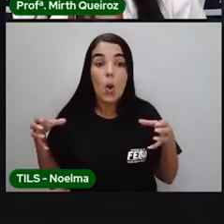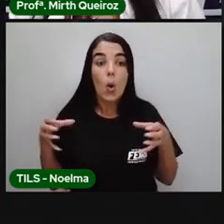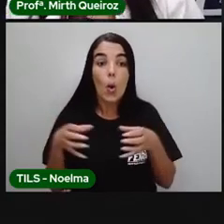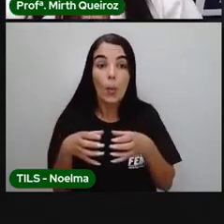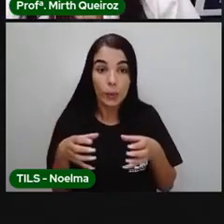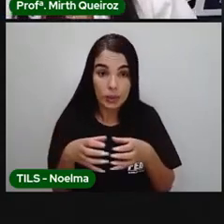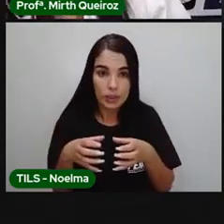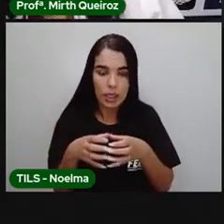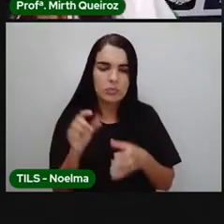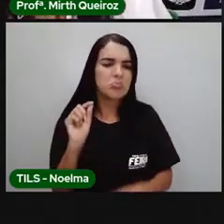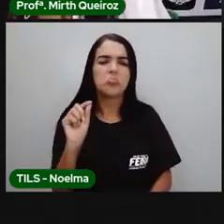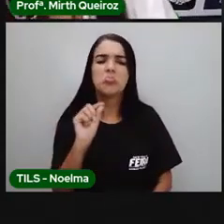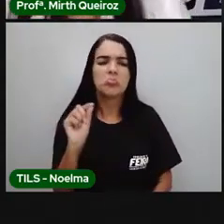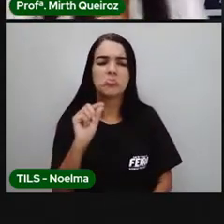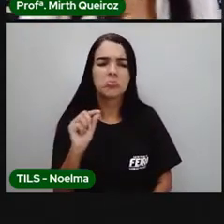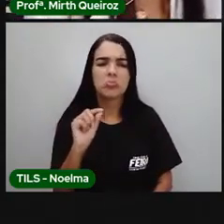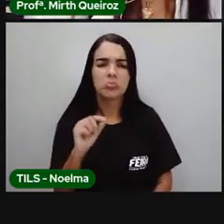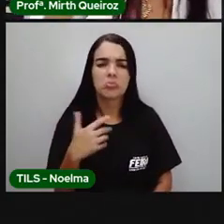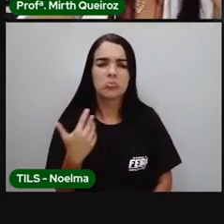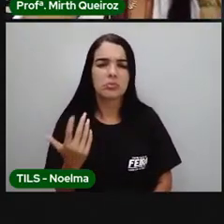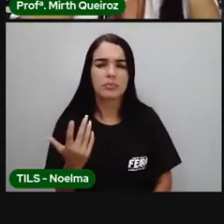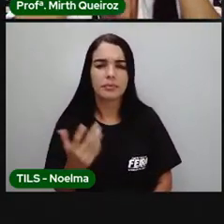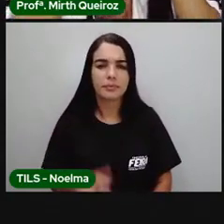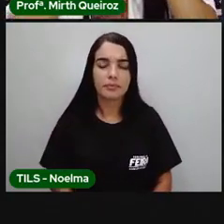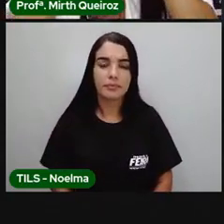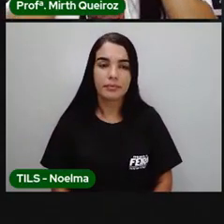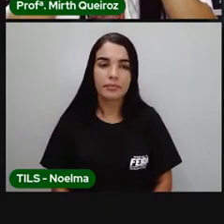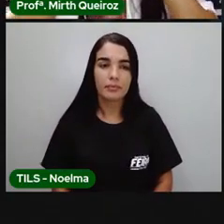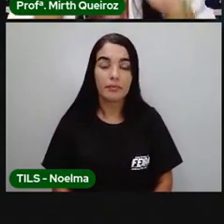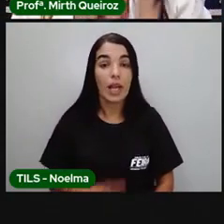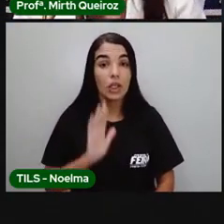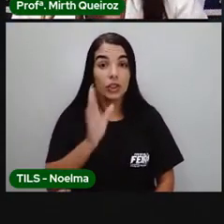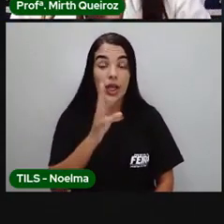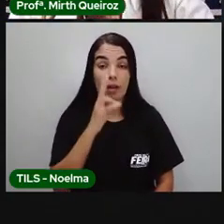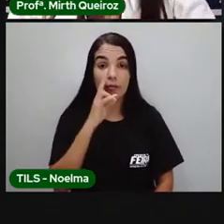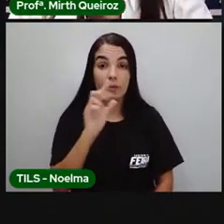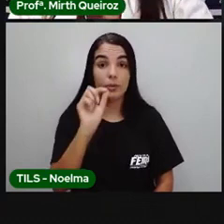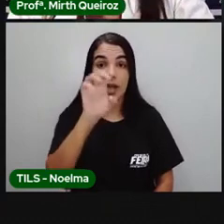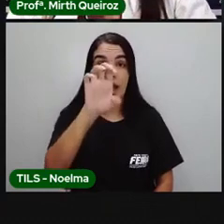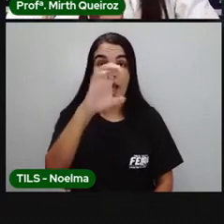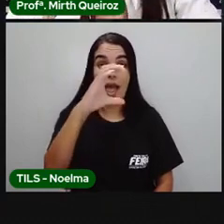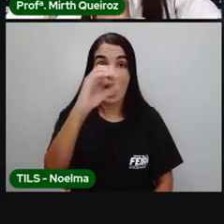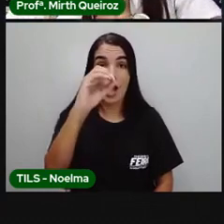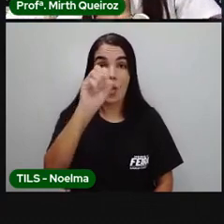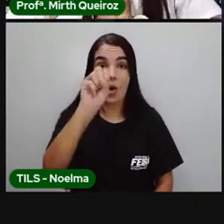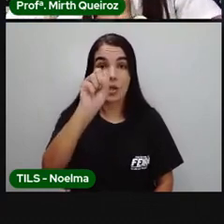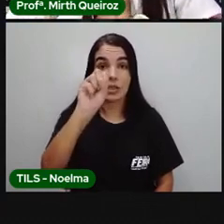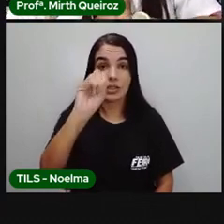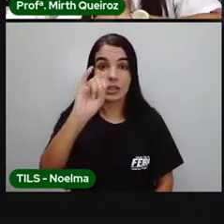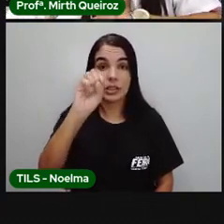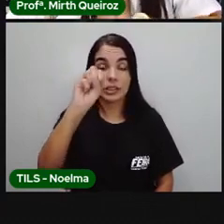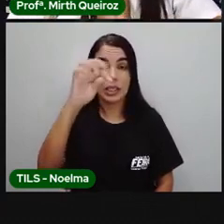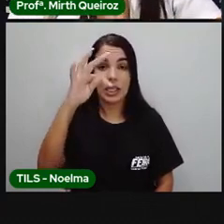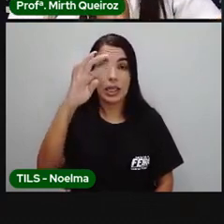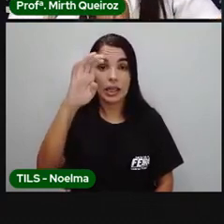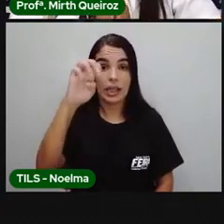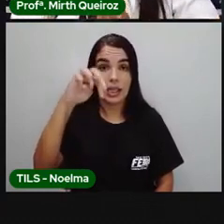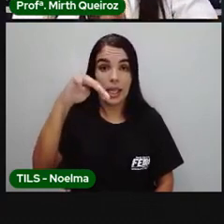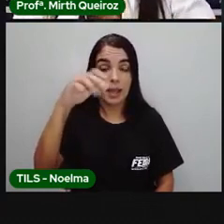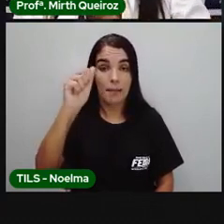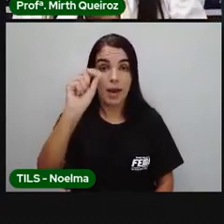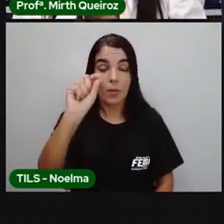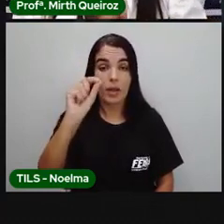Comunidade. O que é comunidade? Ecosistema, nós já vimos que é a interação